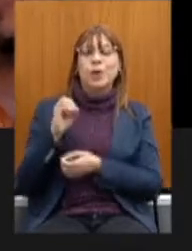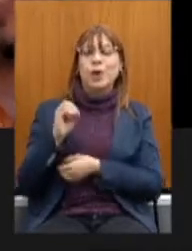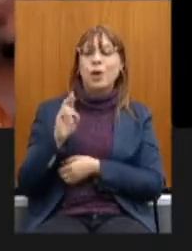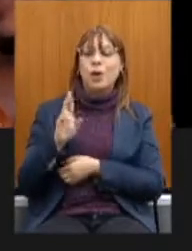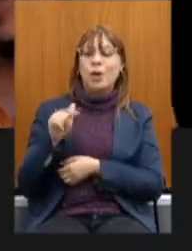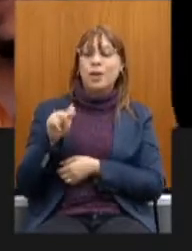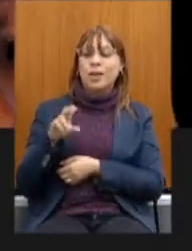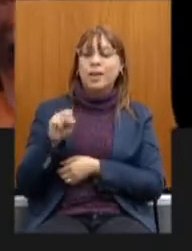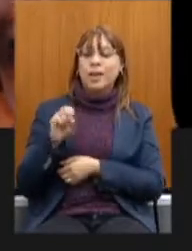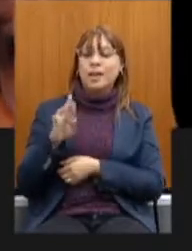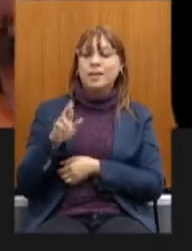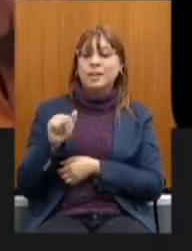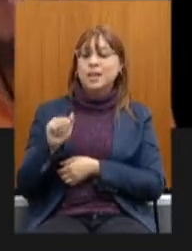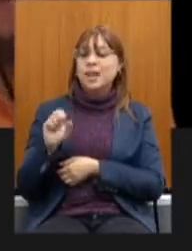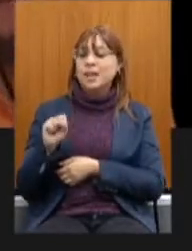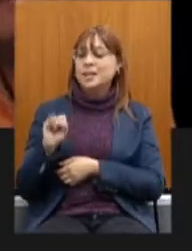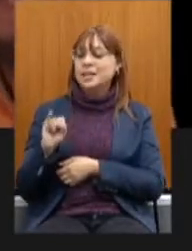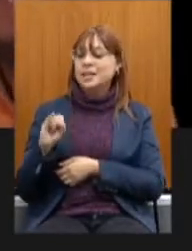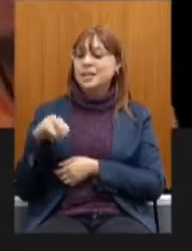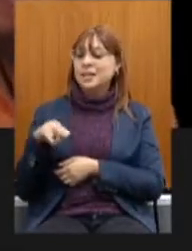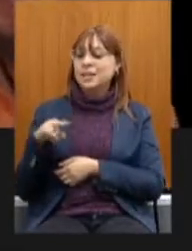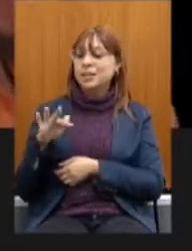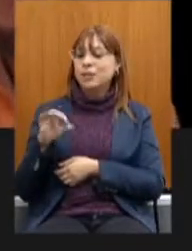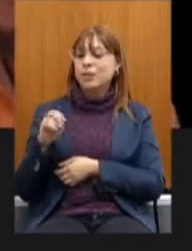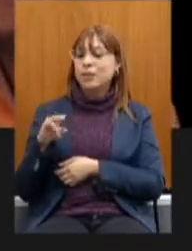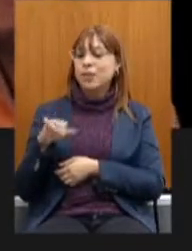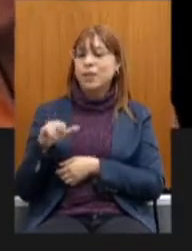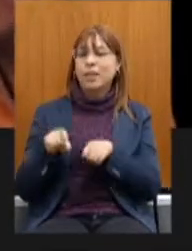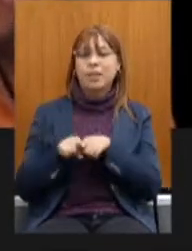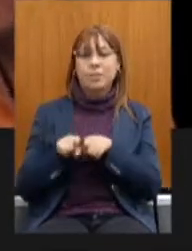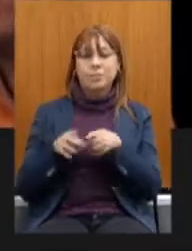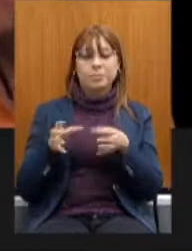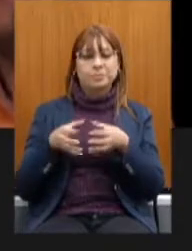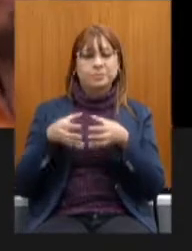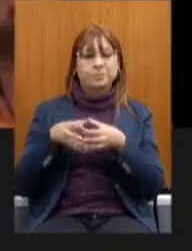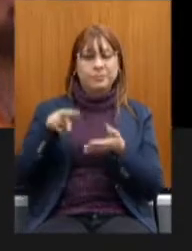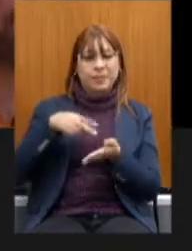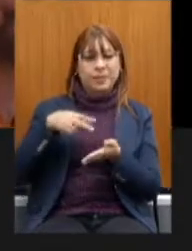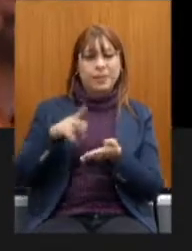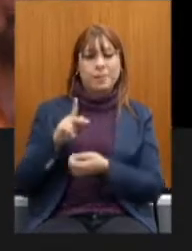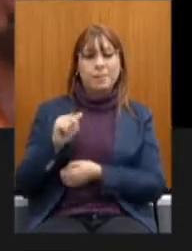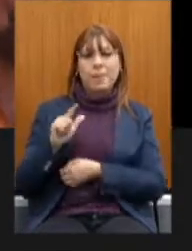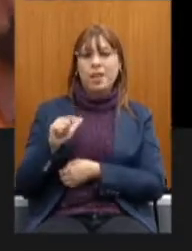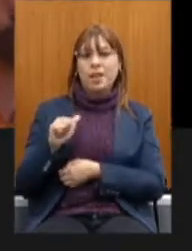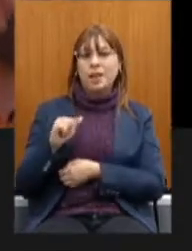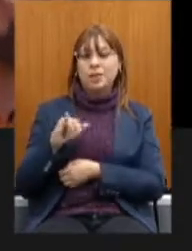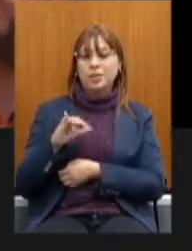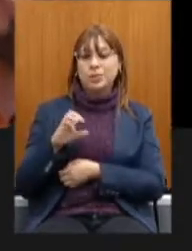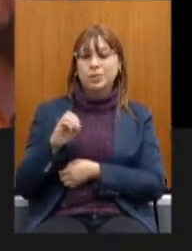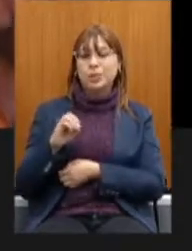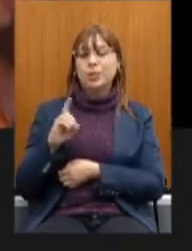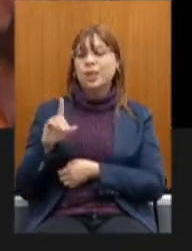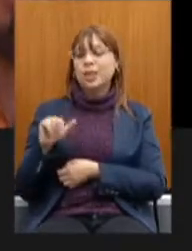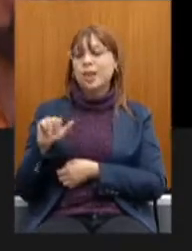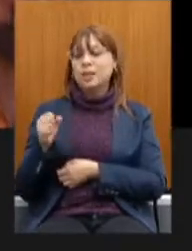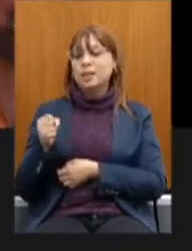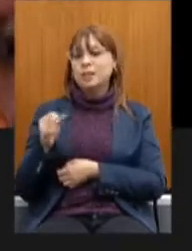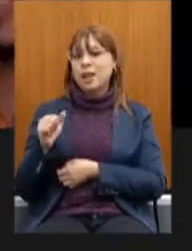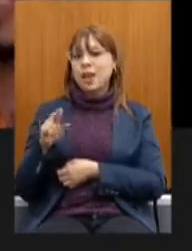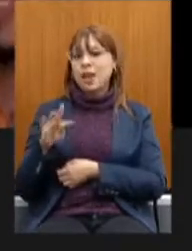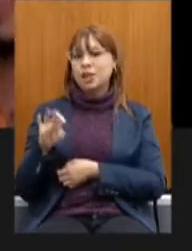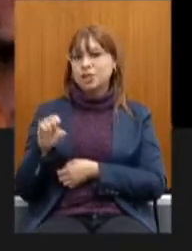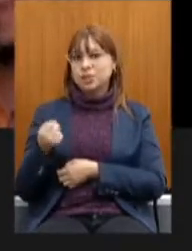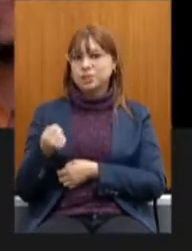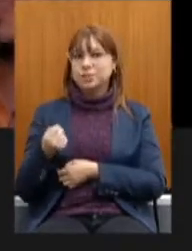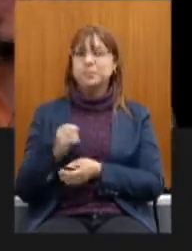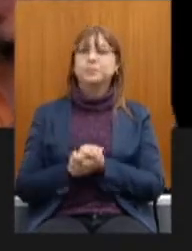resolveu vários problemas dela, a Companhia de Dança do Palácio das Artes e o que eu hoje represento, que é o Coral Líquido de Minas